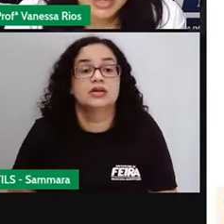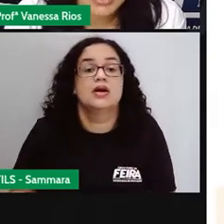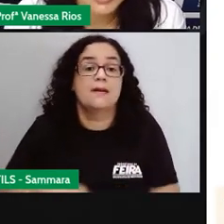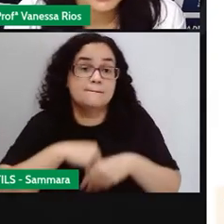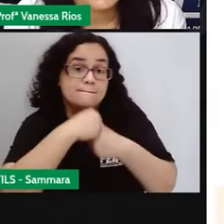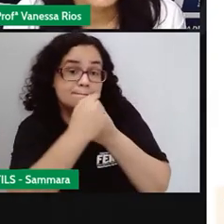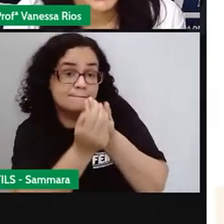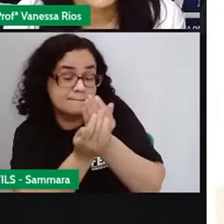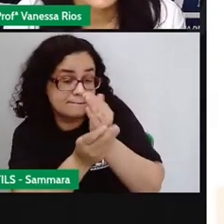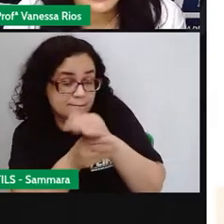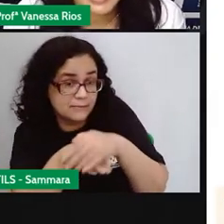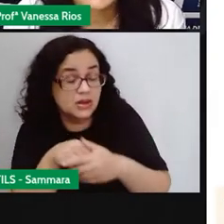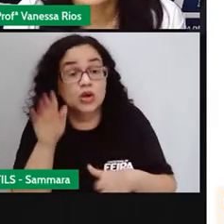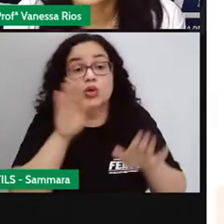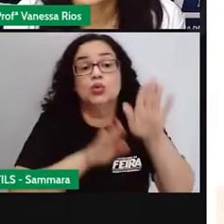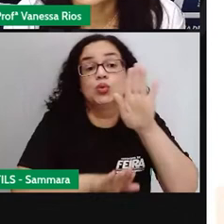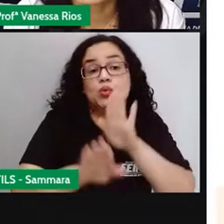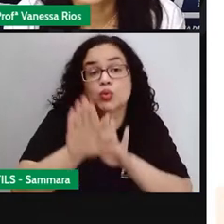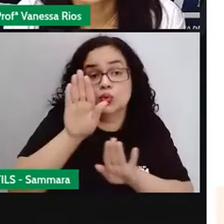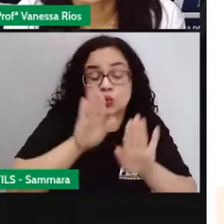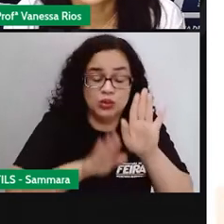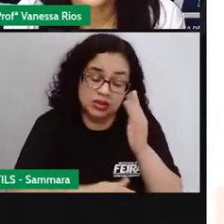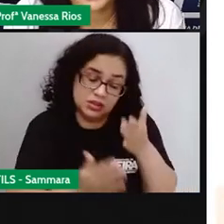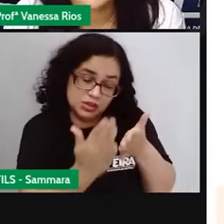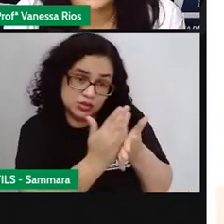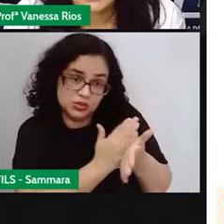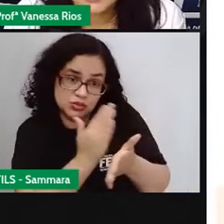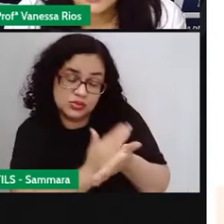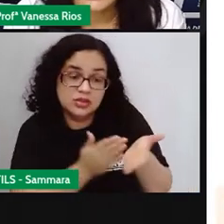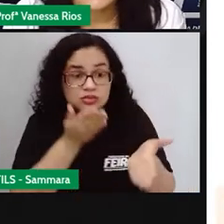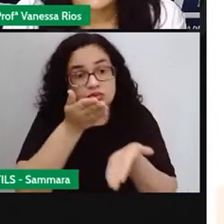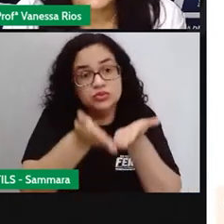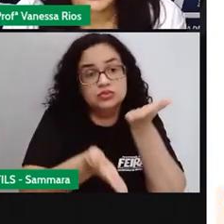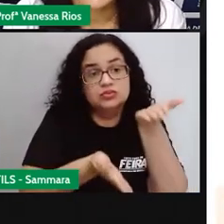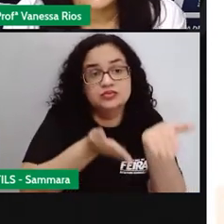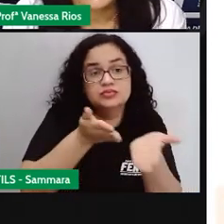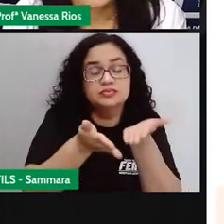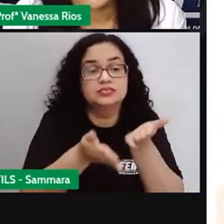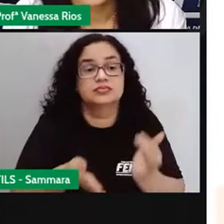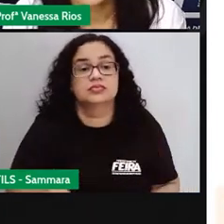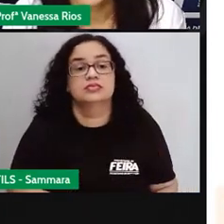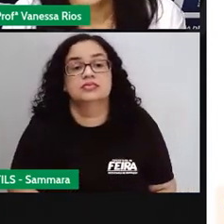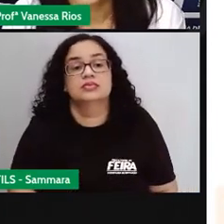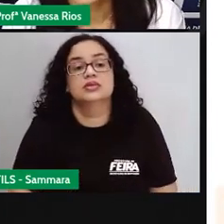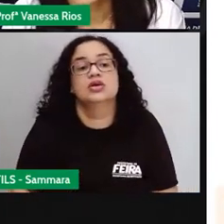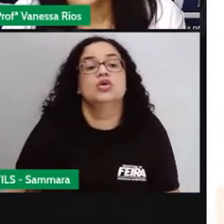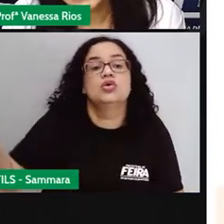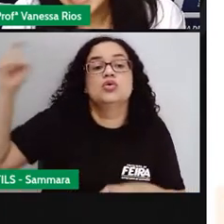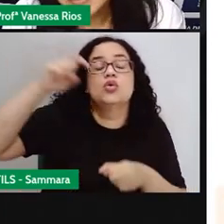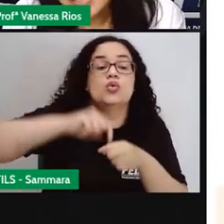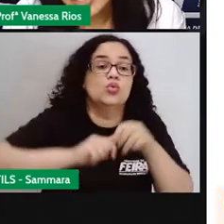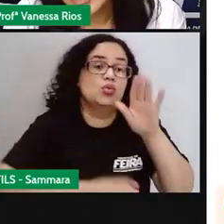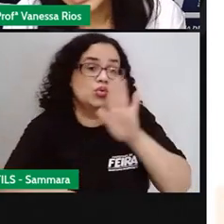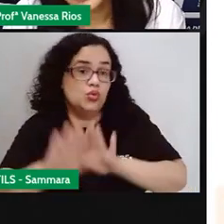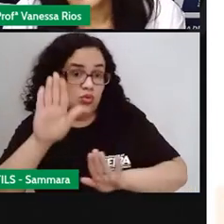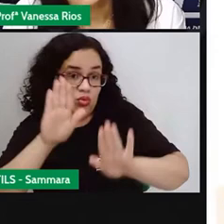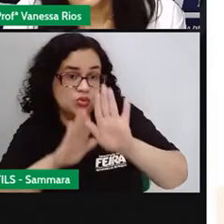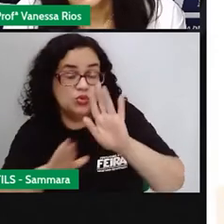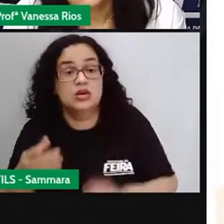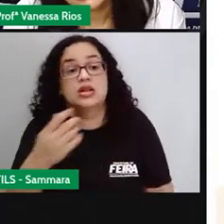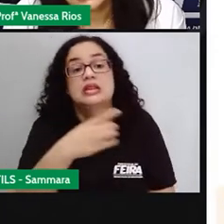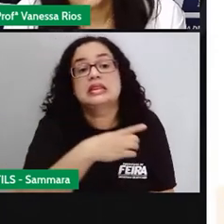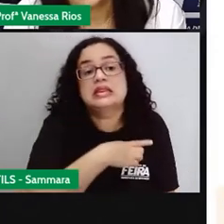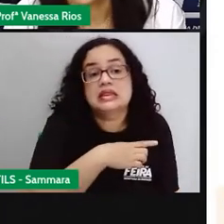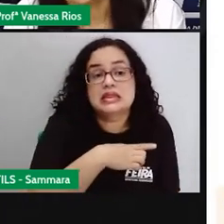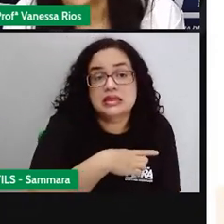mãos, para cuidar dos livros com carinho. Isso aí voltando aí para os cuidados que a gente tem